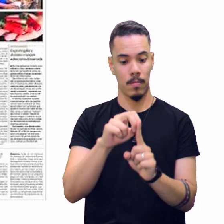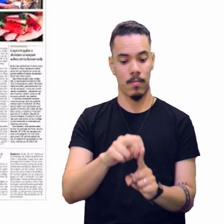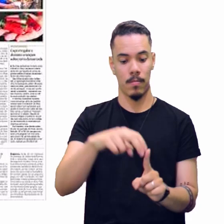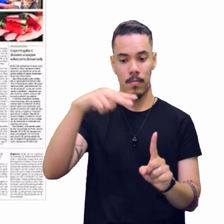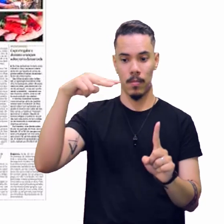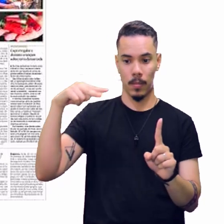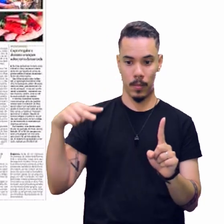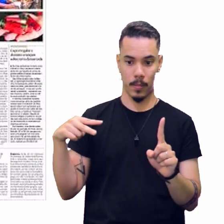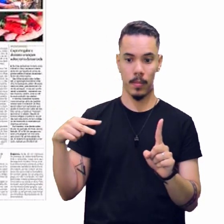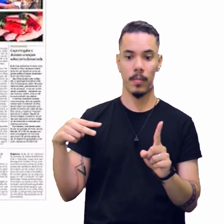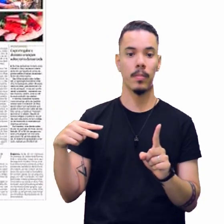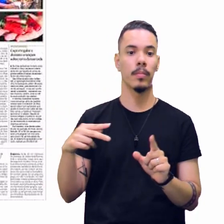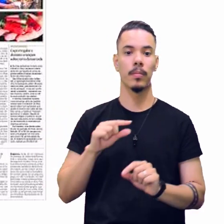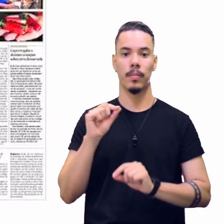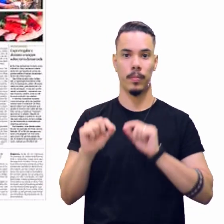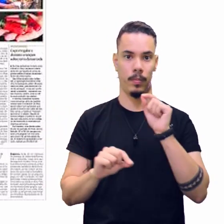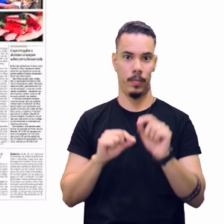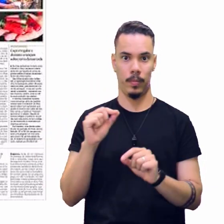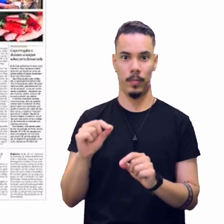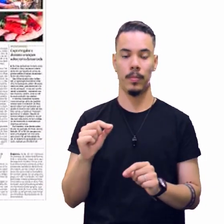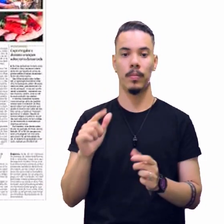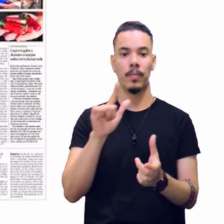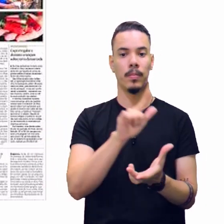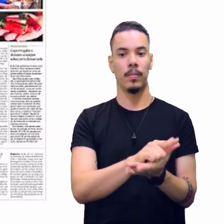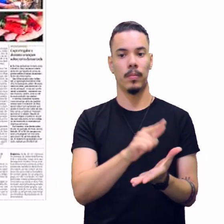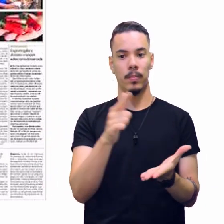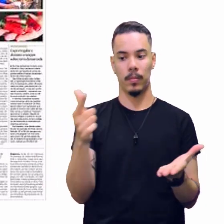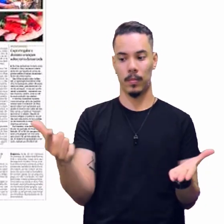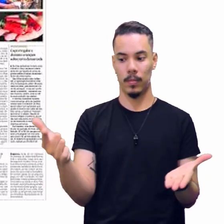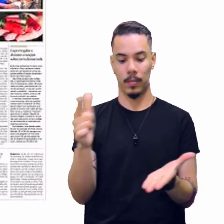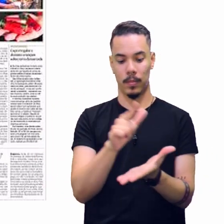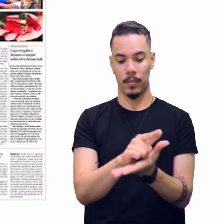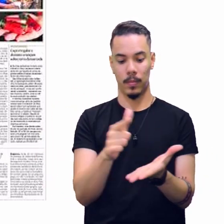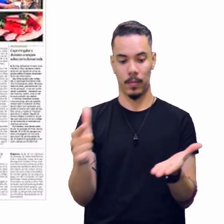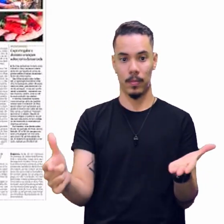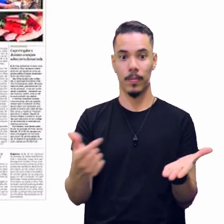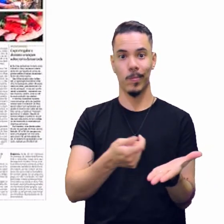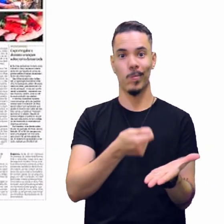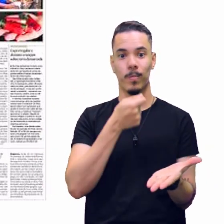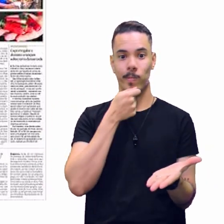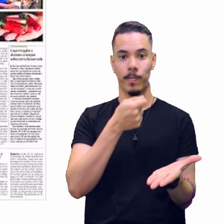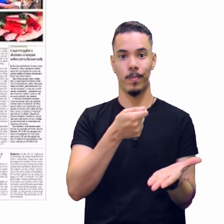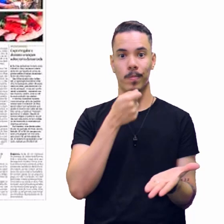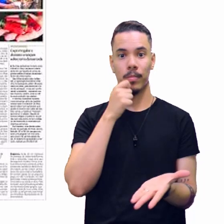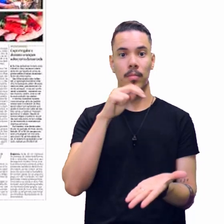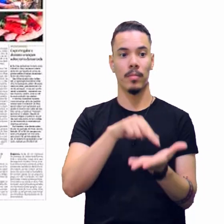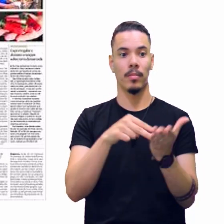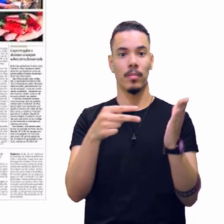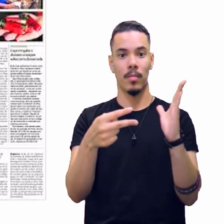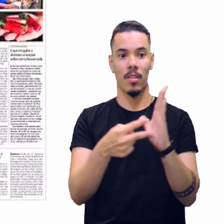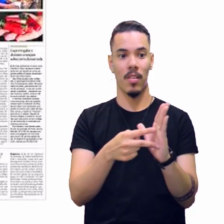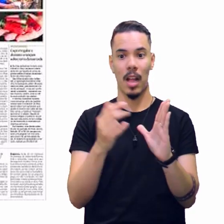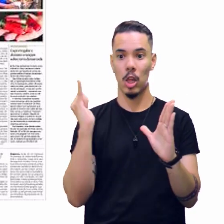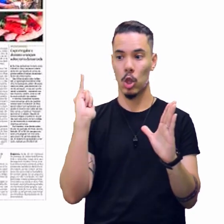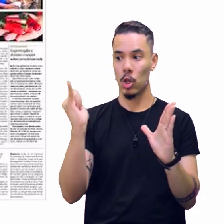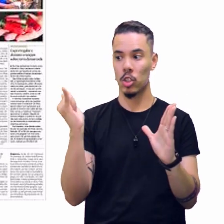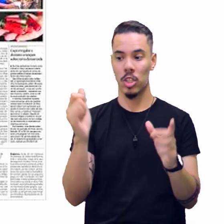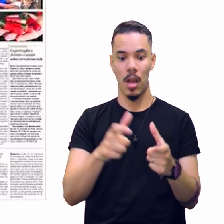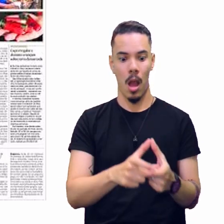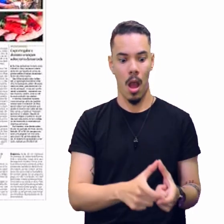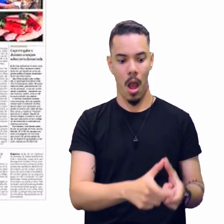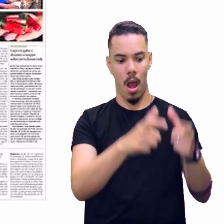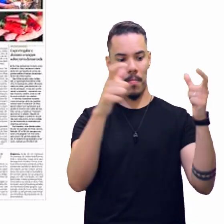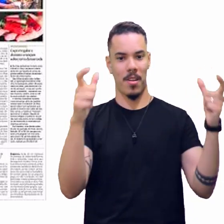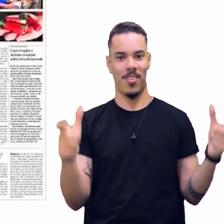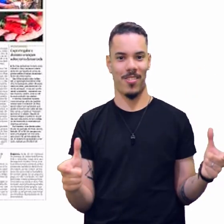reportagem pode ser considerada uma versão ampliada, né? Notícia. No entanto,